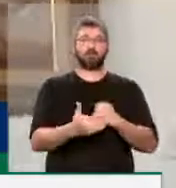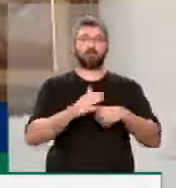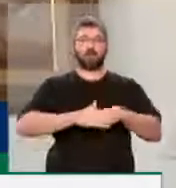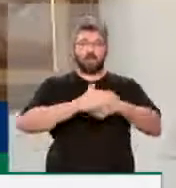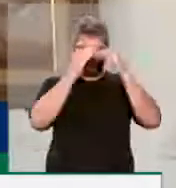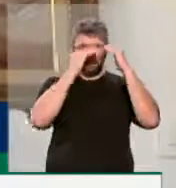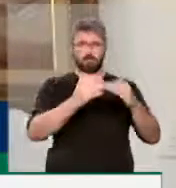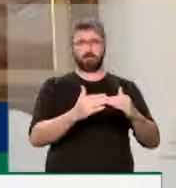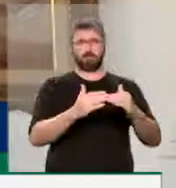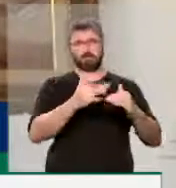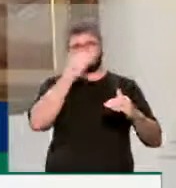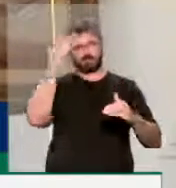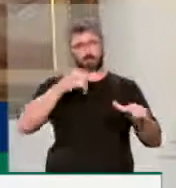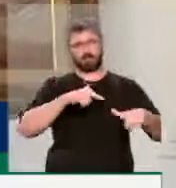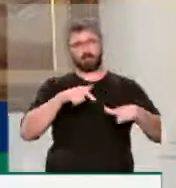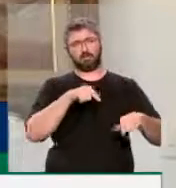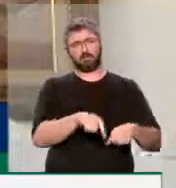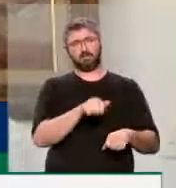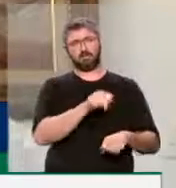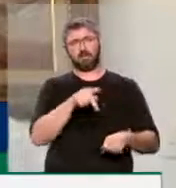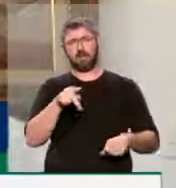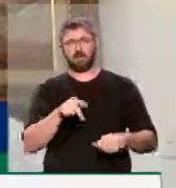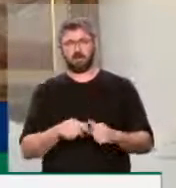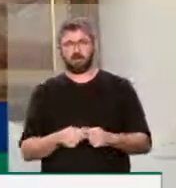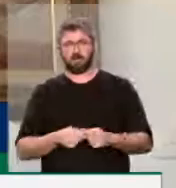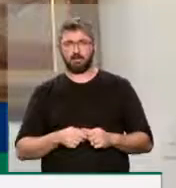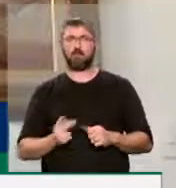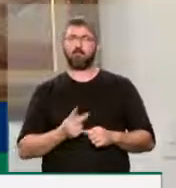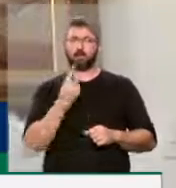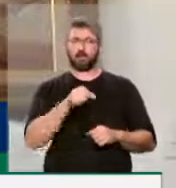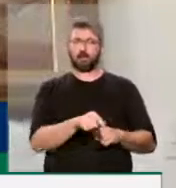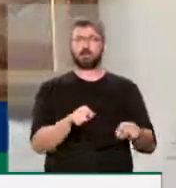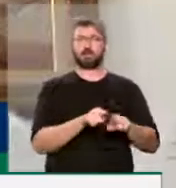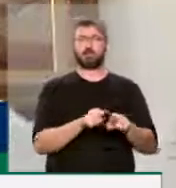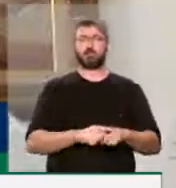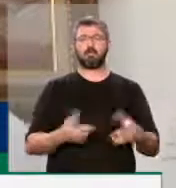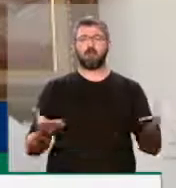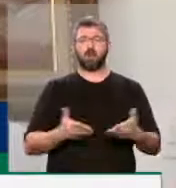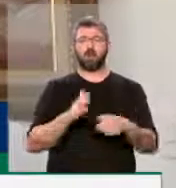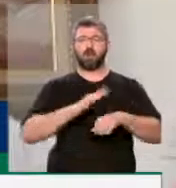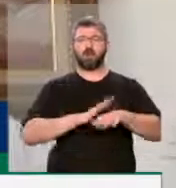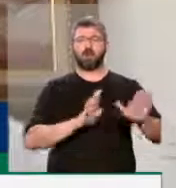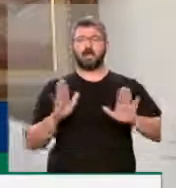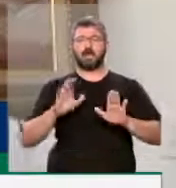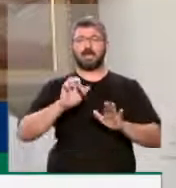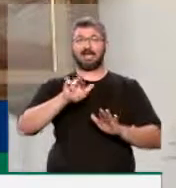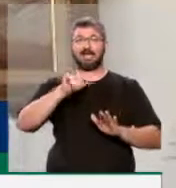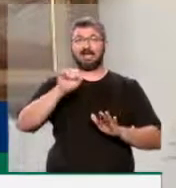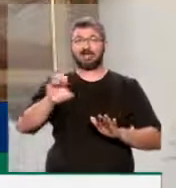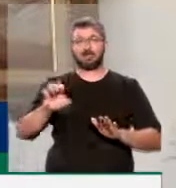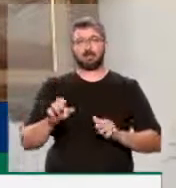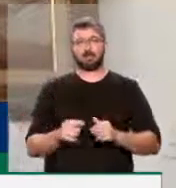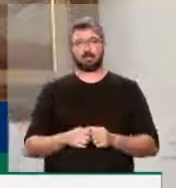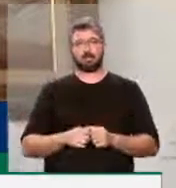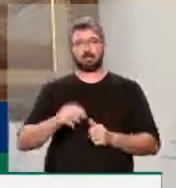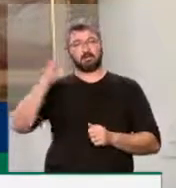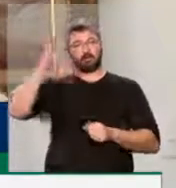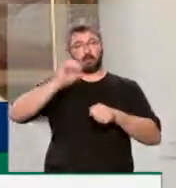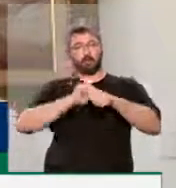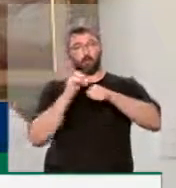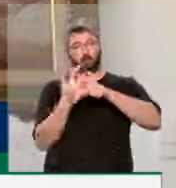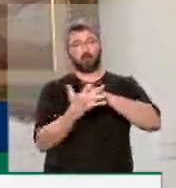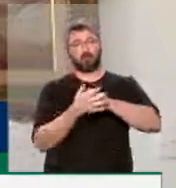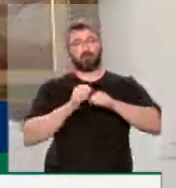respeito e mais valorização para quem está nesse momento de crise, principalmente no meio da pandemia,